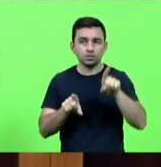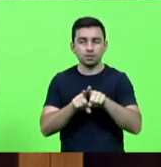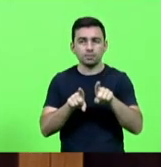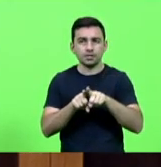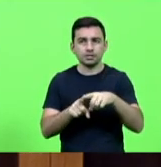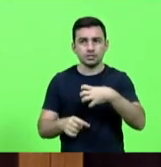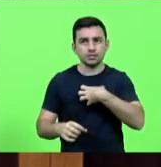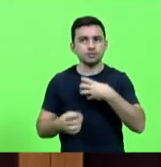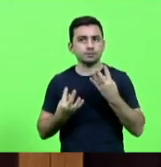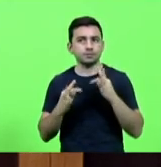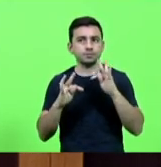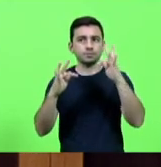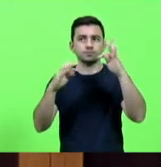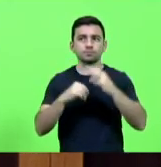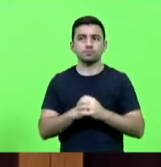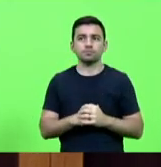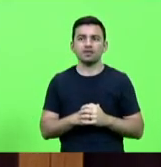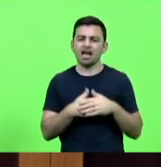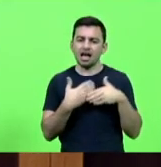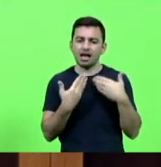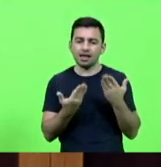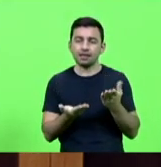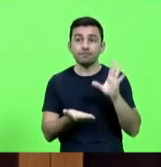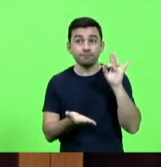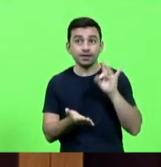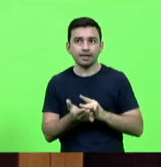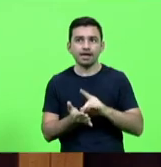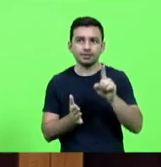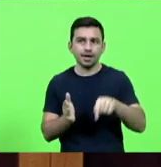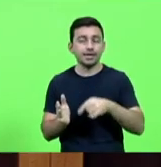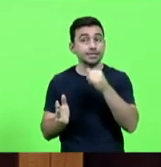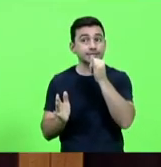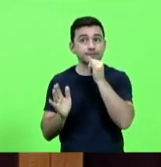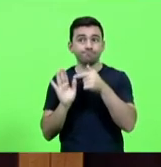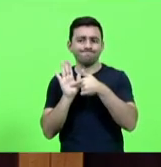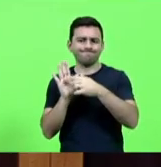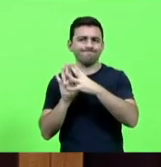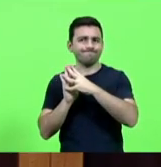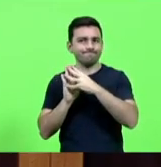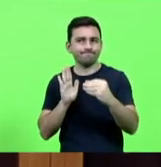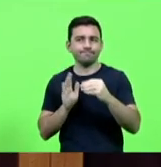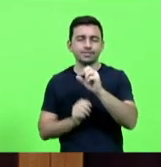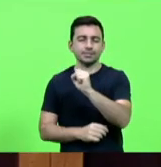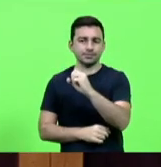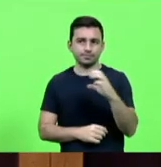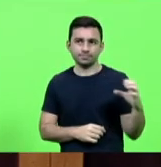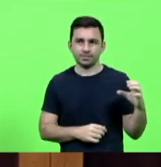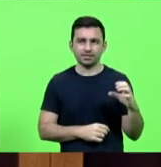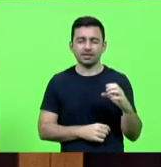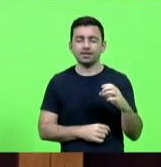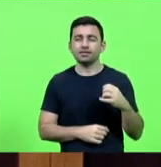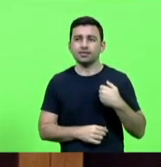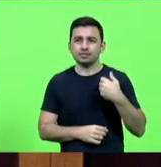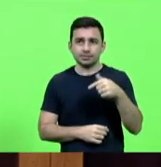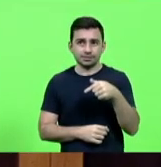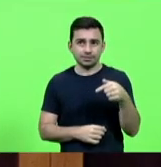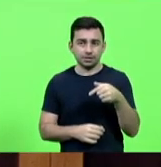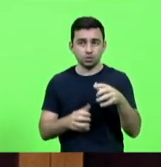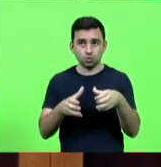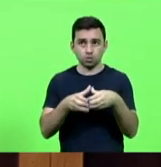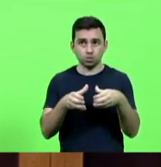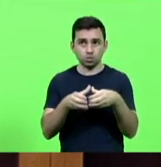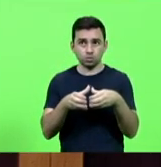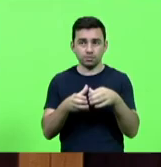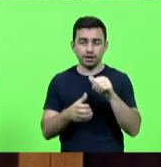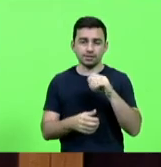inovação ela chega a ser literalmente exemplo no estado de Santa Catarina aos 77 anos a ASIC é uma